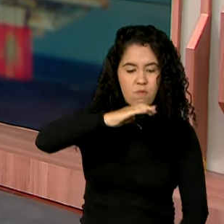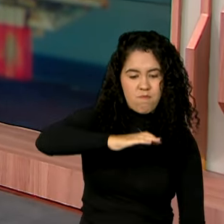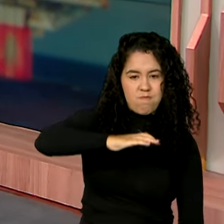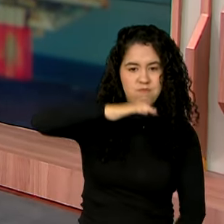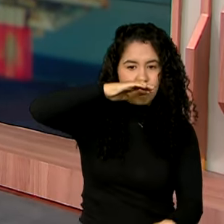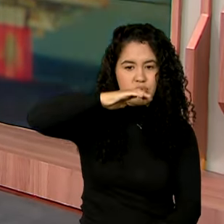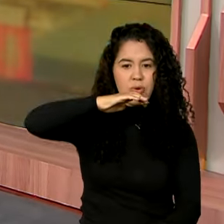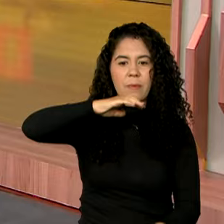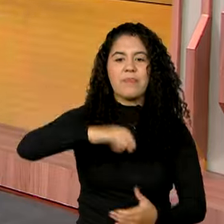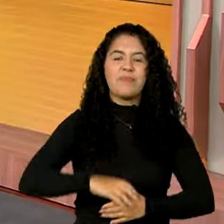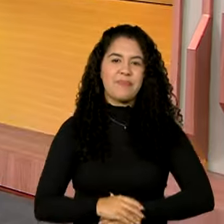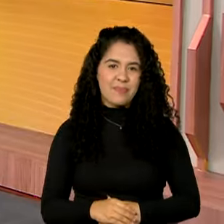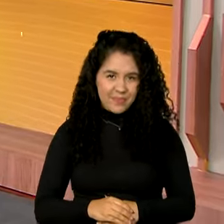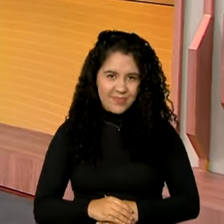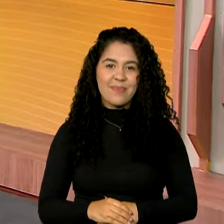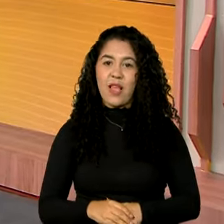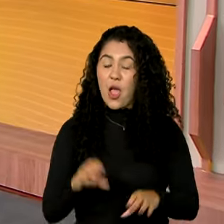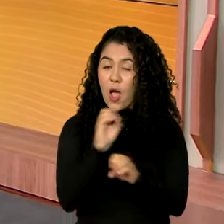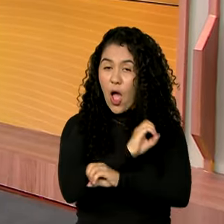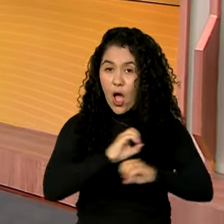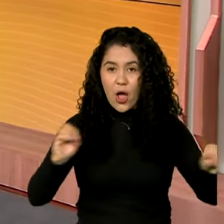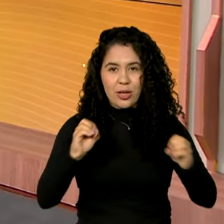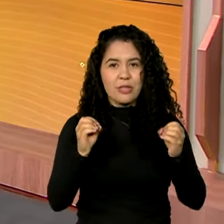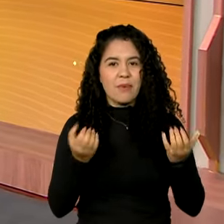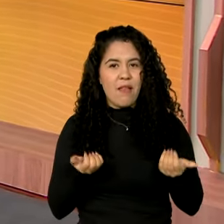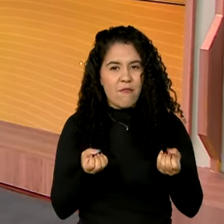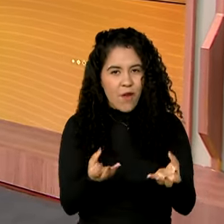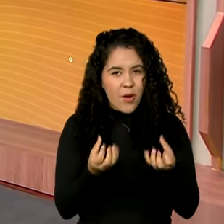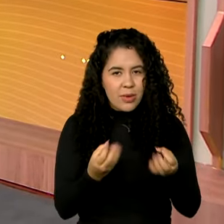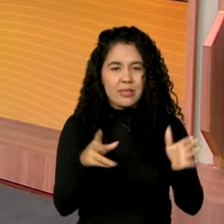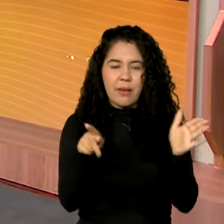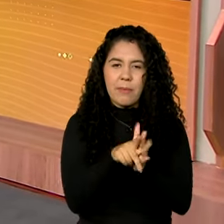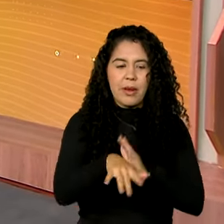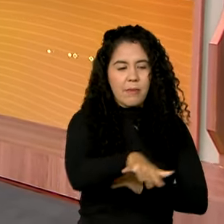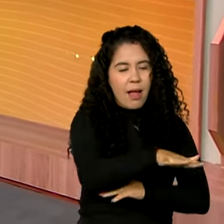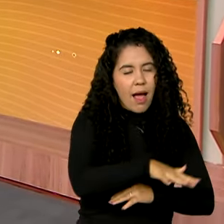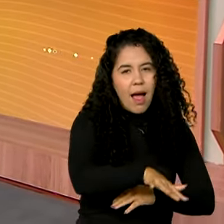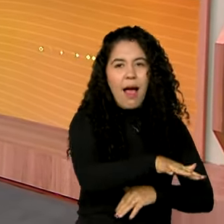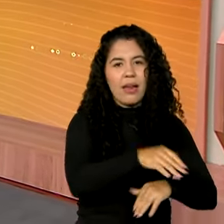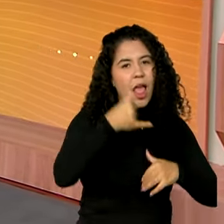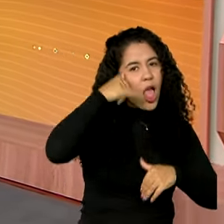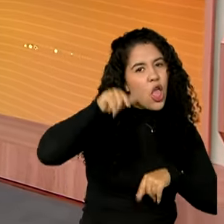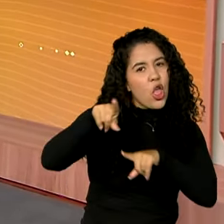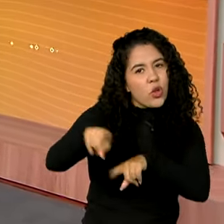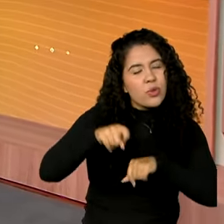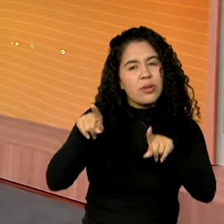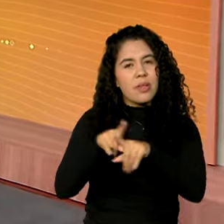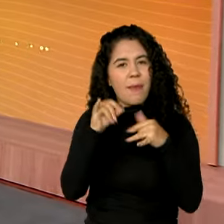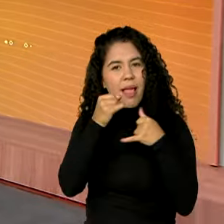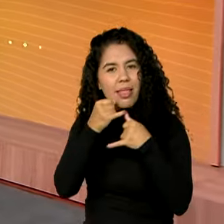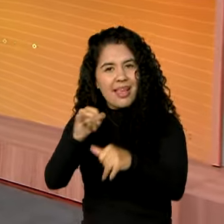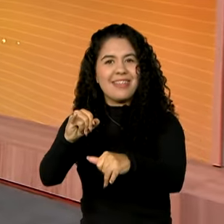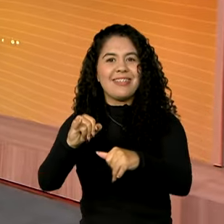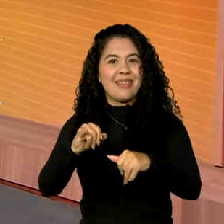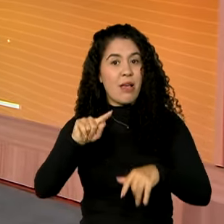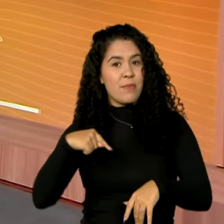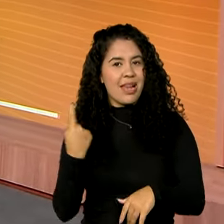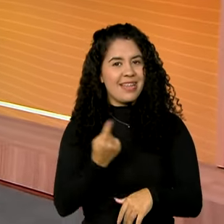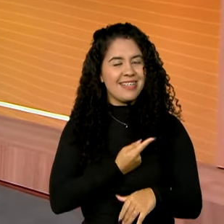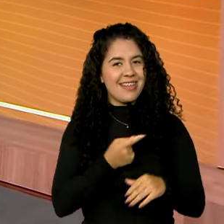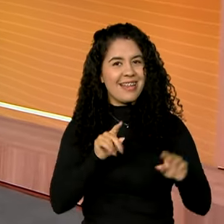por dia. É isso. Boas notícias na agricultura, na produção de energia, para a gente terminar a semana com